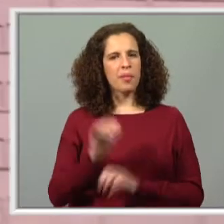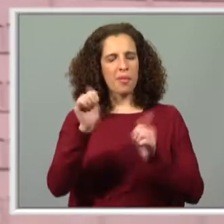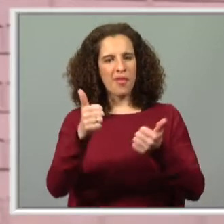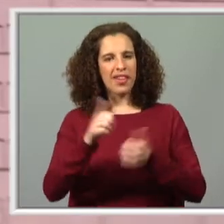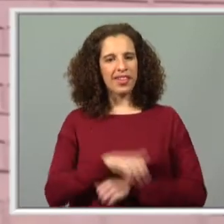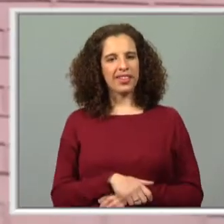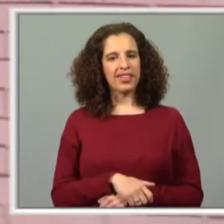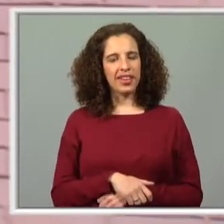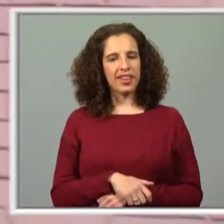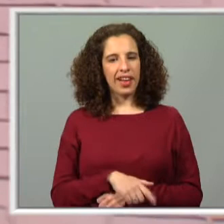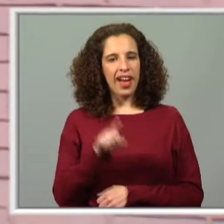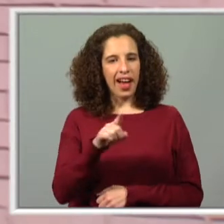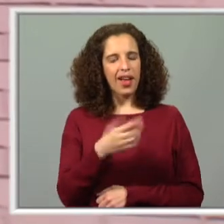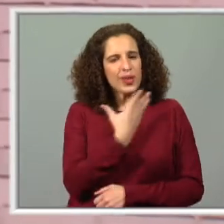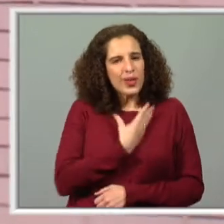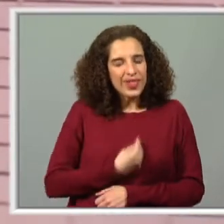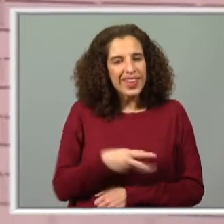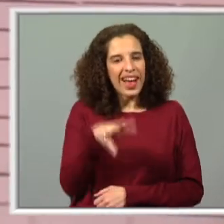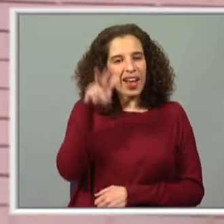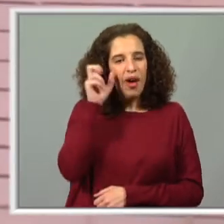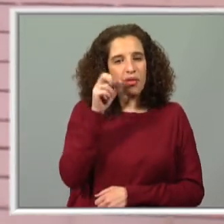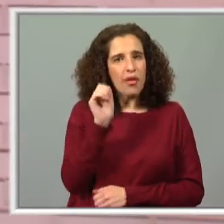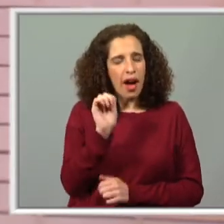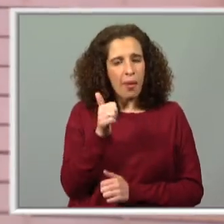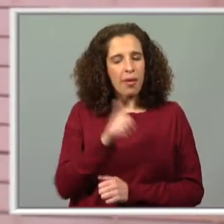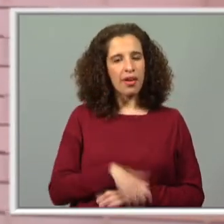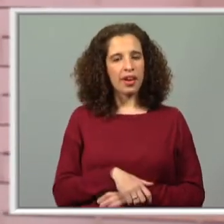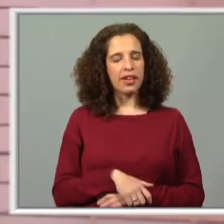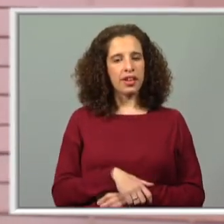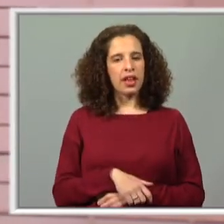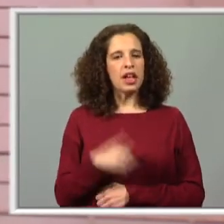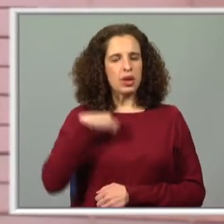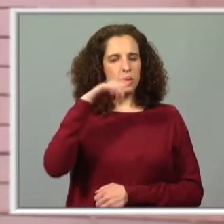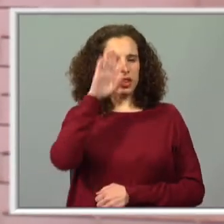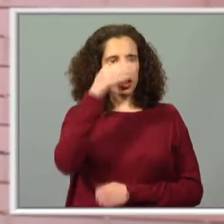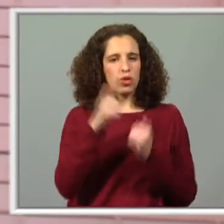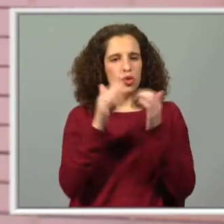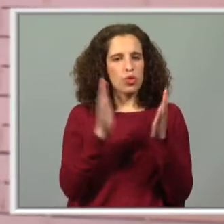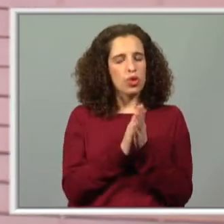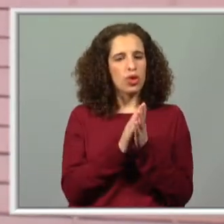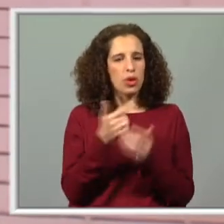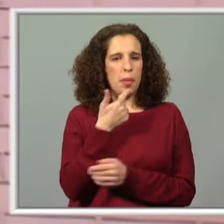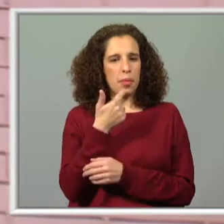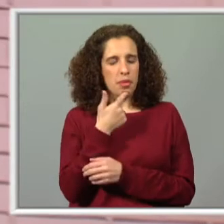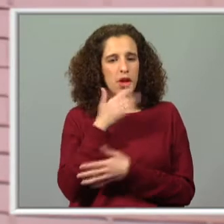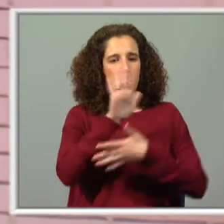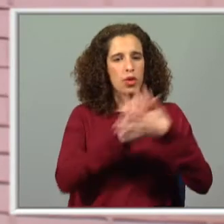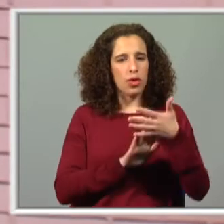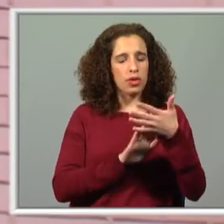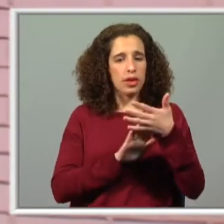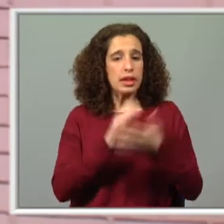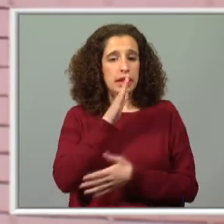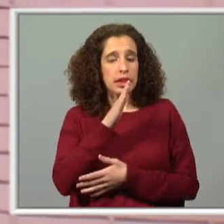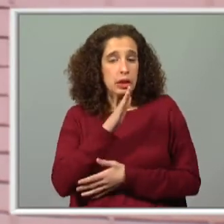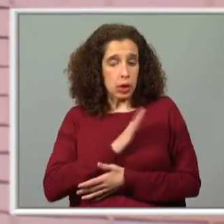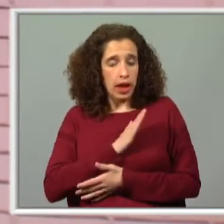Boa! Ah, estou a gostar tanto de ouvir. Olhem, eu sei que nem todos vocês estão a conseguir perceber, que os vossos coleguinhas nos